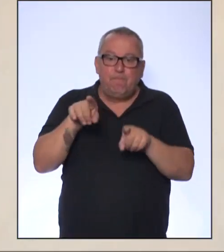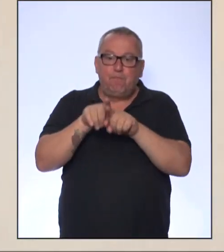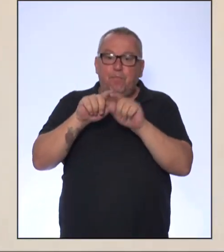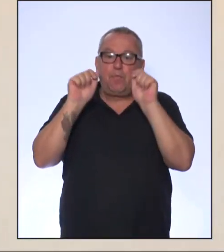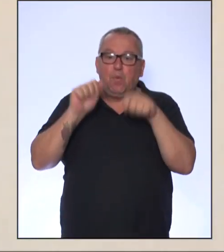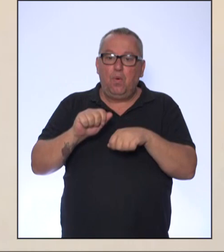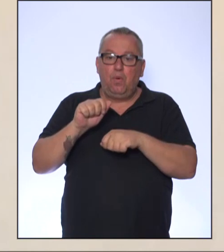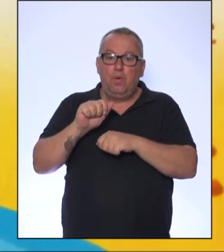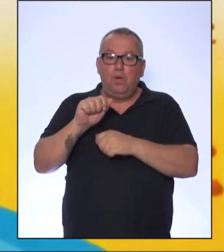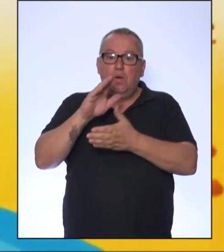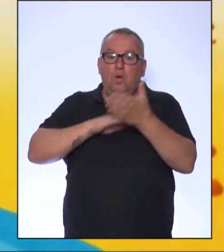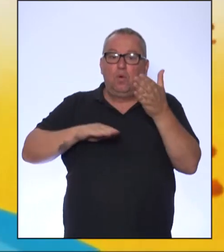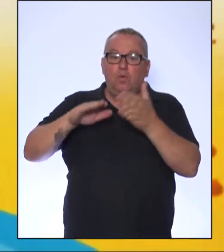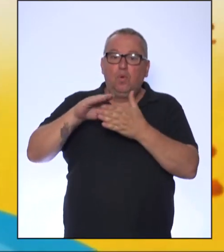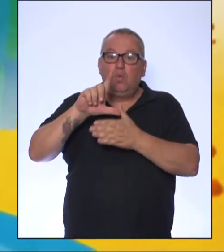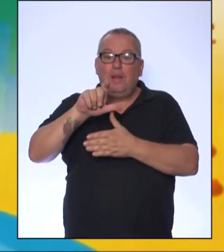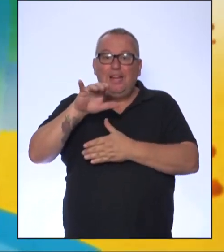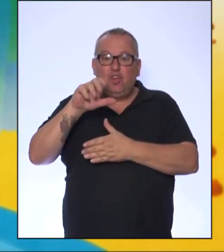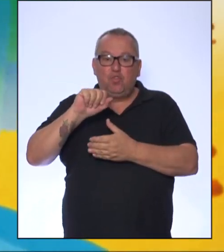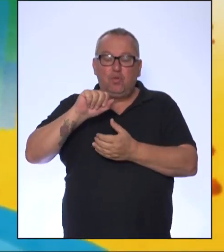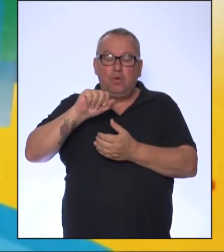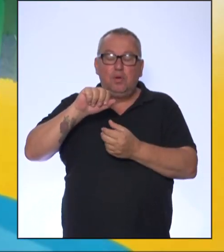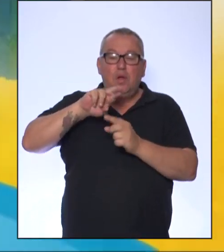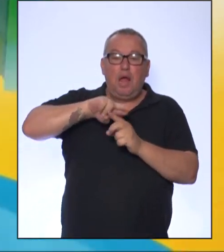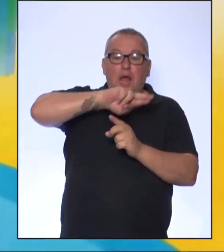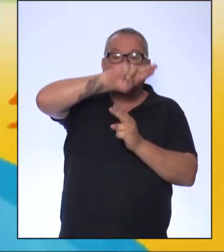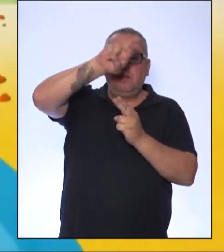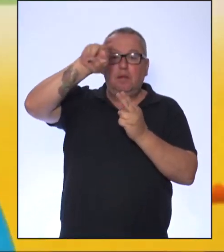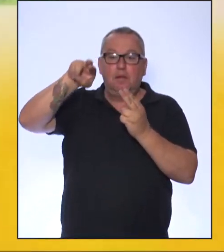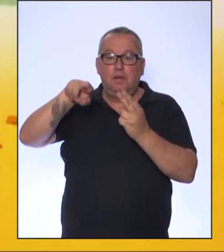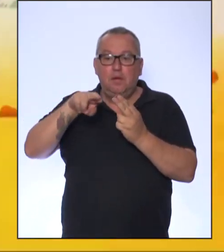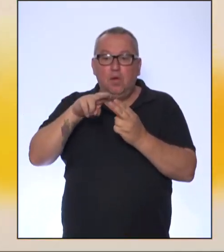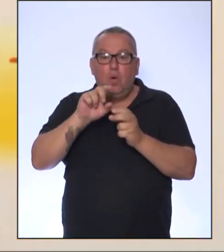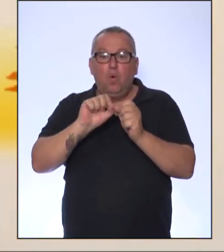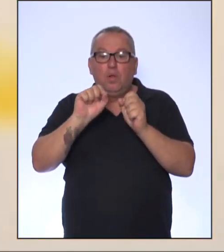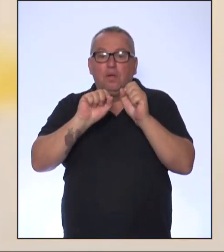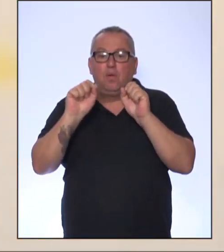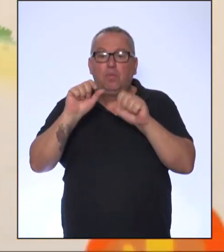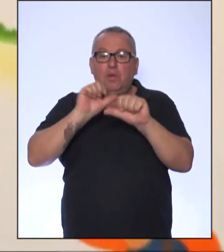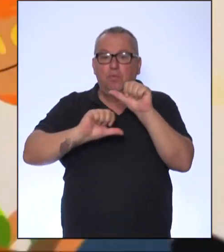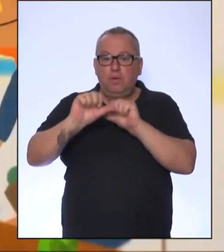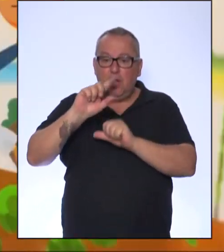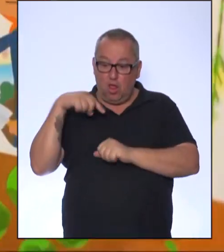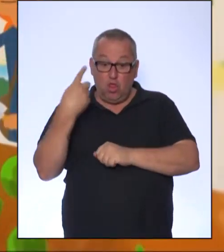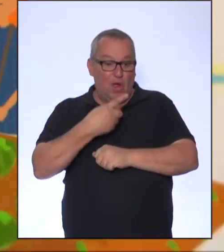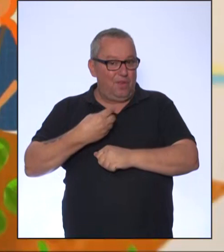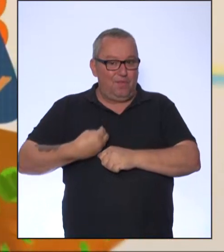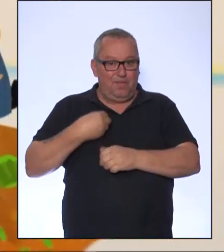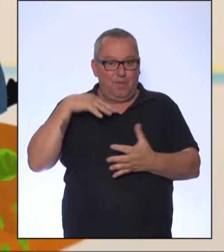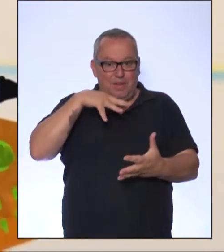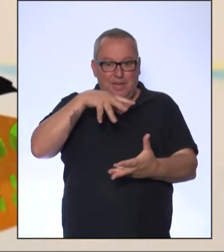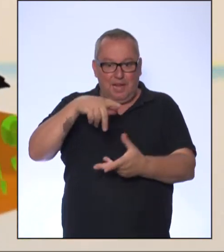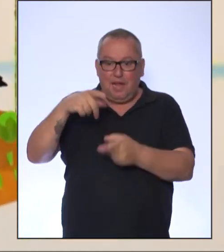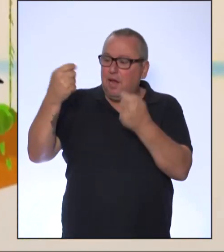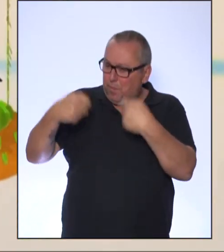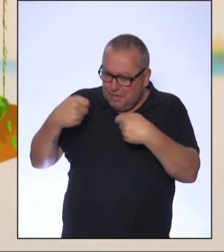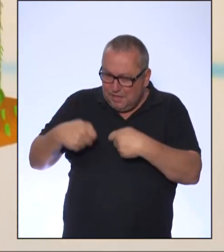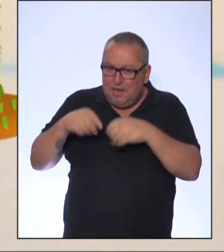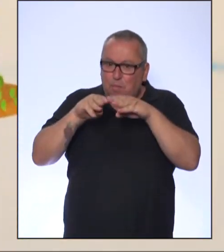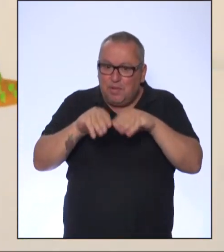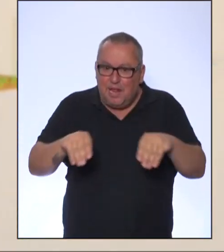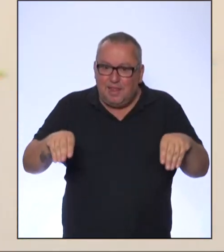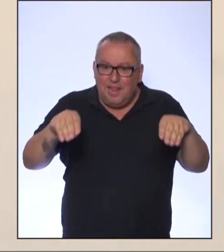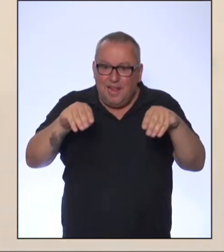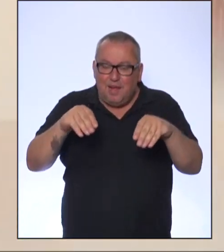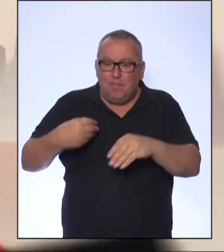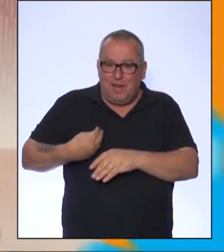reciclar todo o nosso lixo? O que mais poderíamos mudar? Nós todos vivemos na Terra e nós dependemos da Terra para